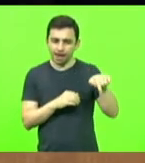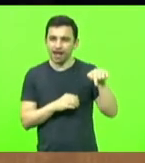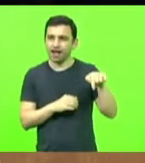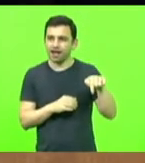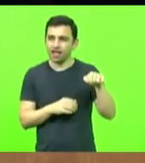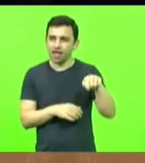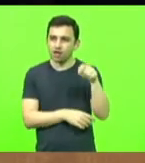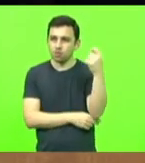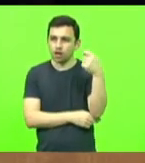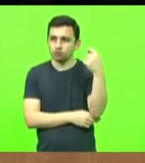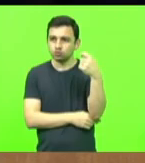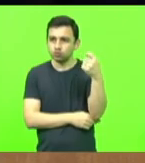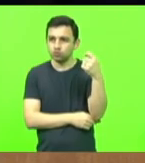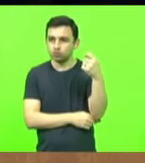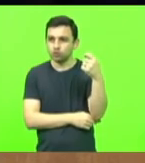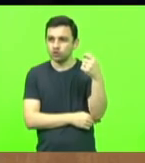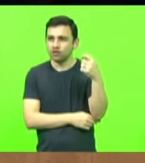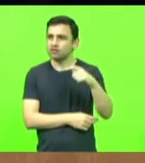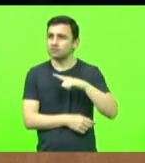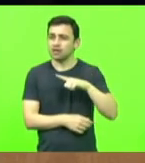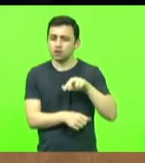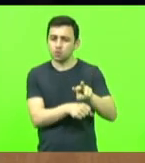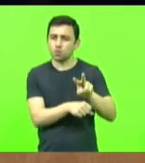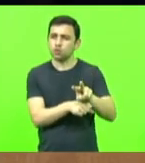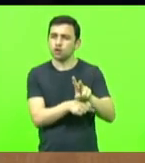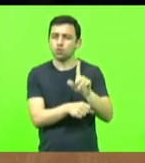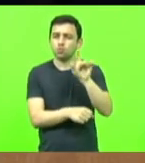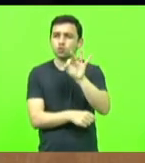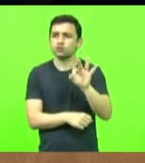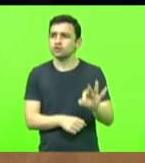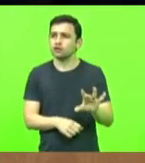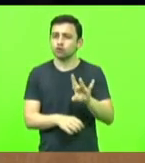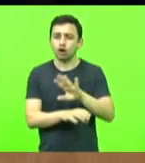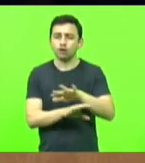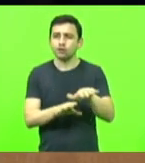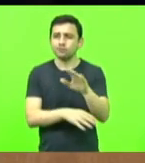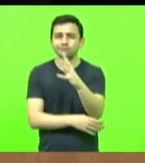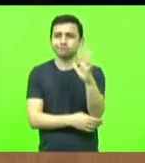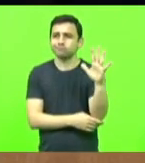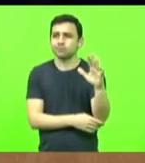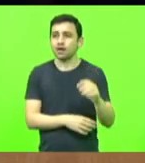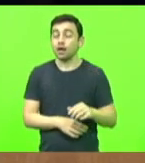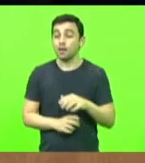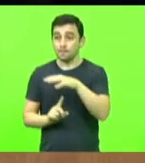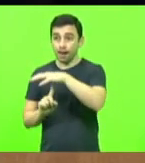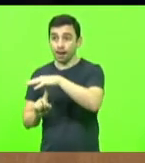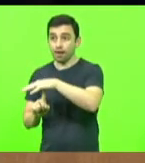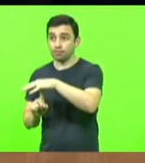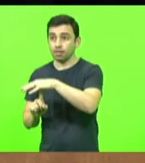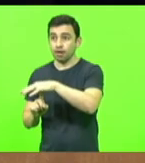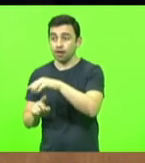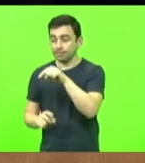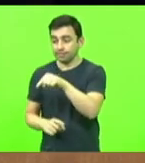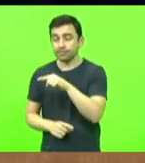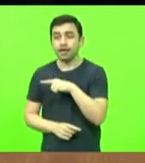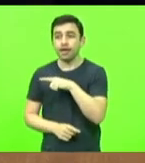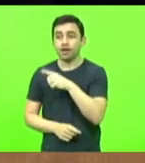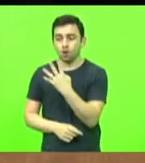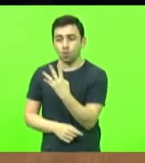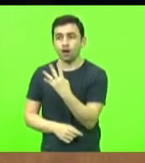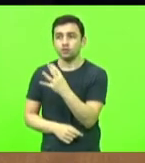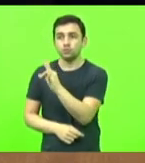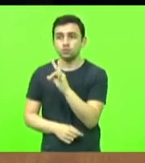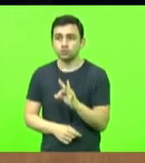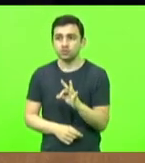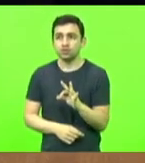% de sua mata de araucárias original. E o Paraná tem 4% de florestas